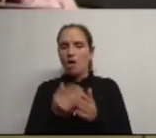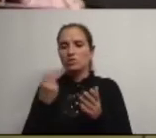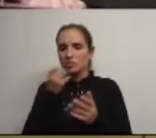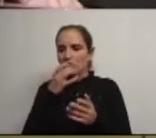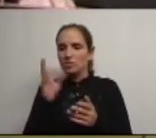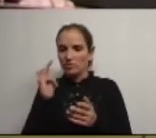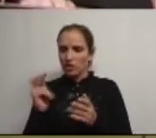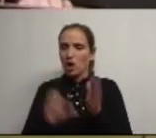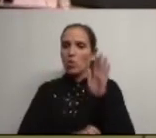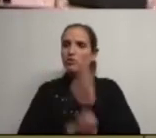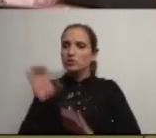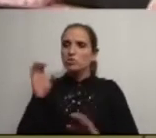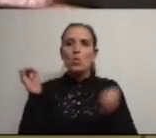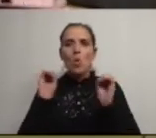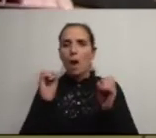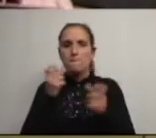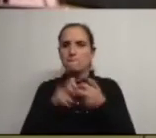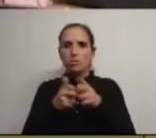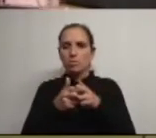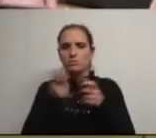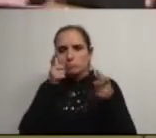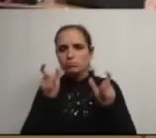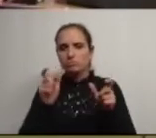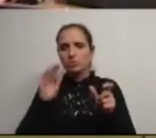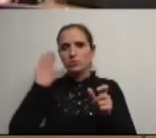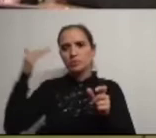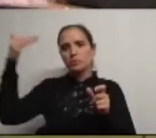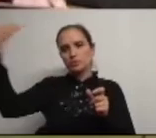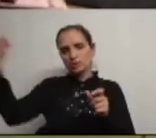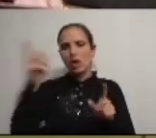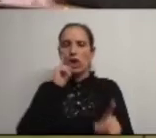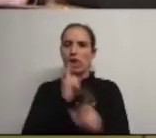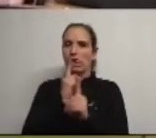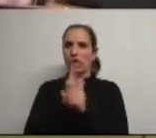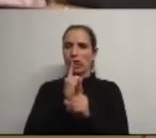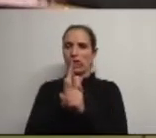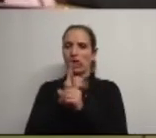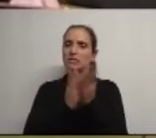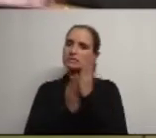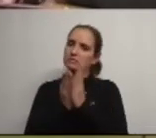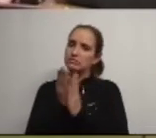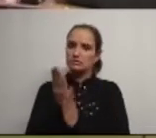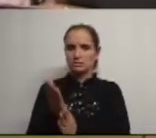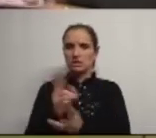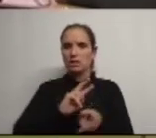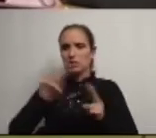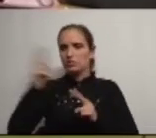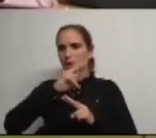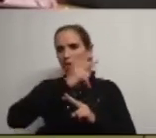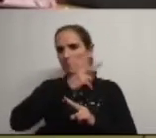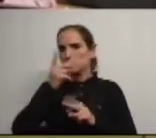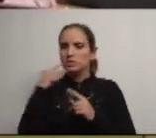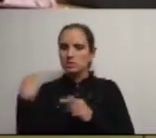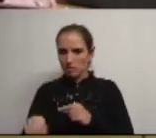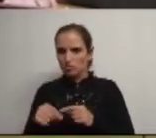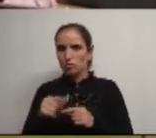que não haja problemas de gestão nos anos mais próximos mantendo o quadro razoável de transferências que temos e o